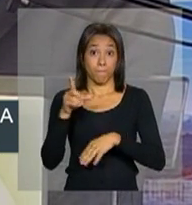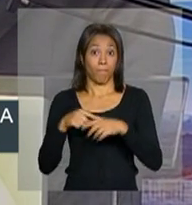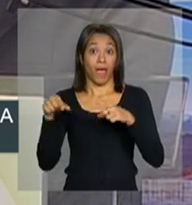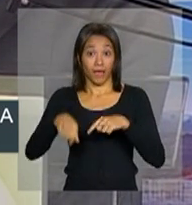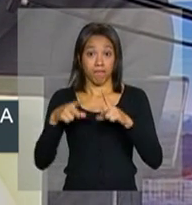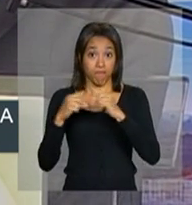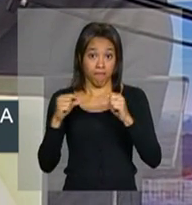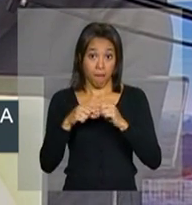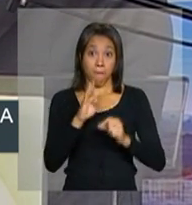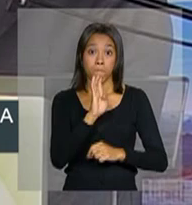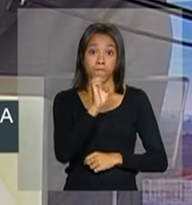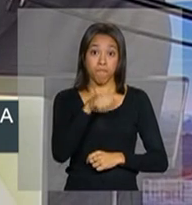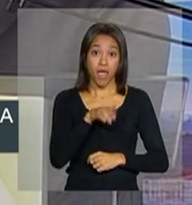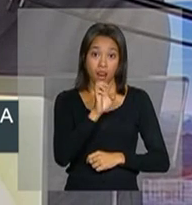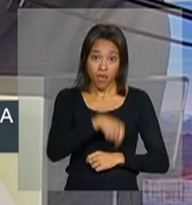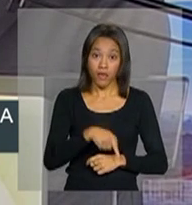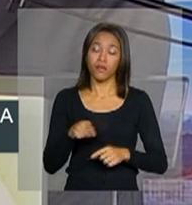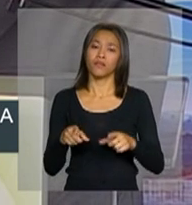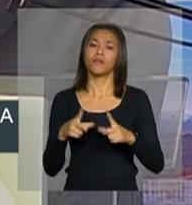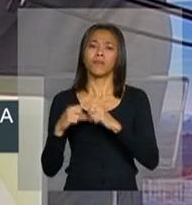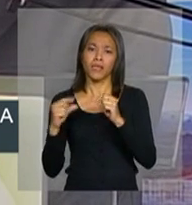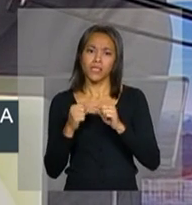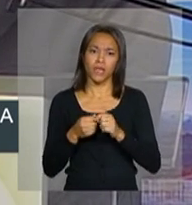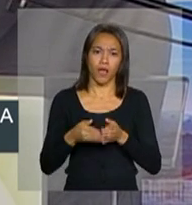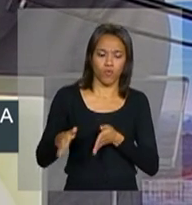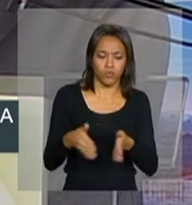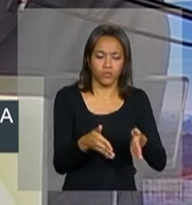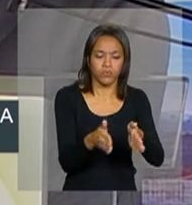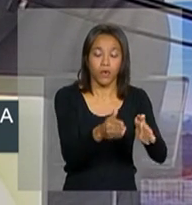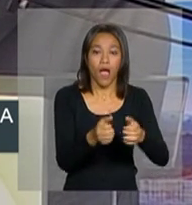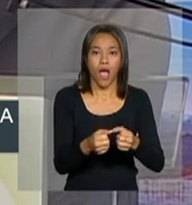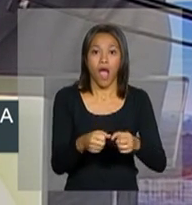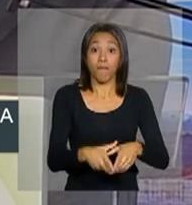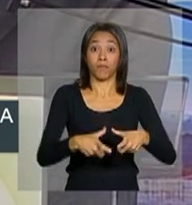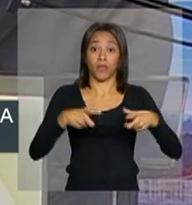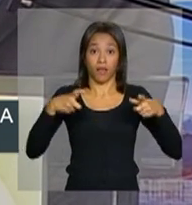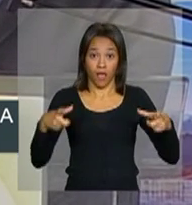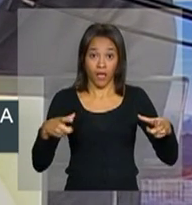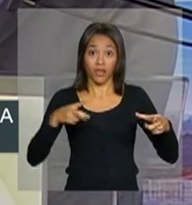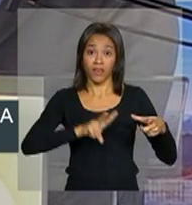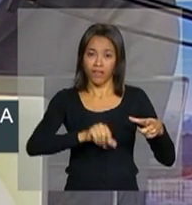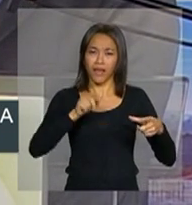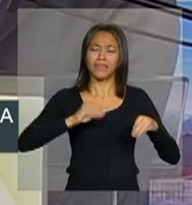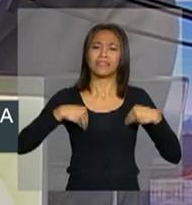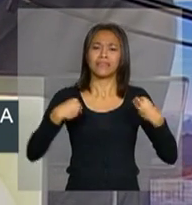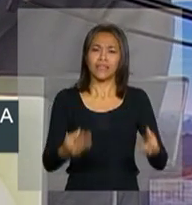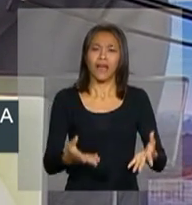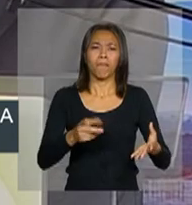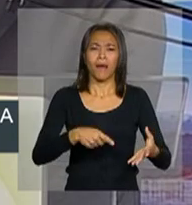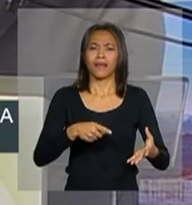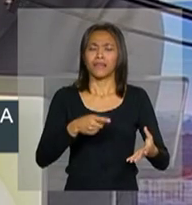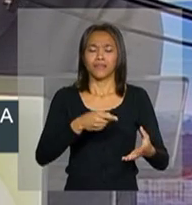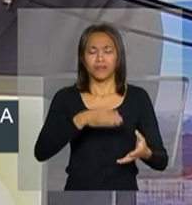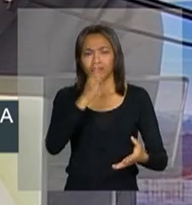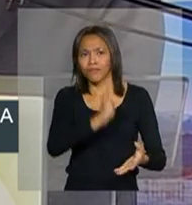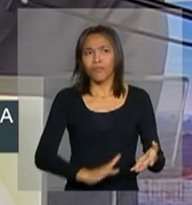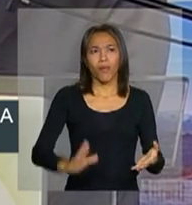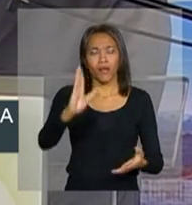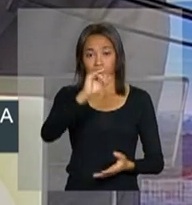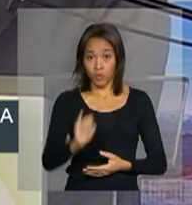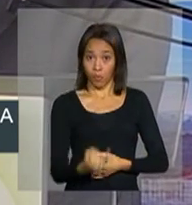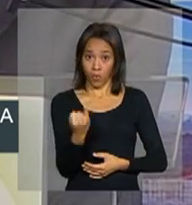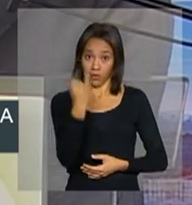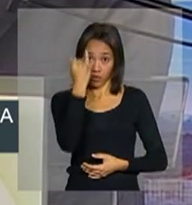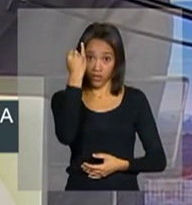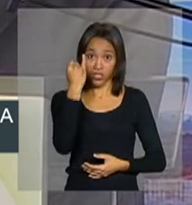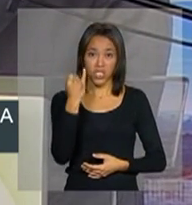-153, que serve às mais ricas e mais habitadas regiões do país. Em nenhum